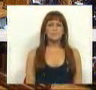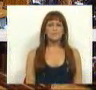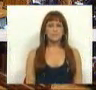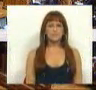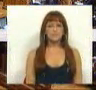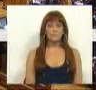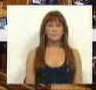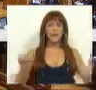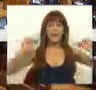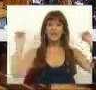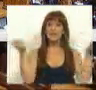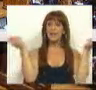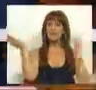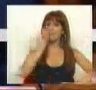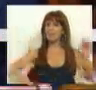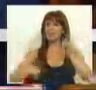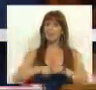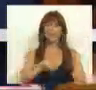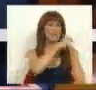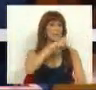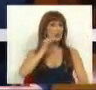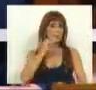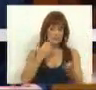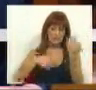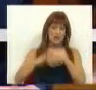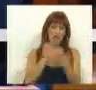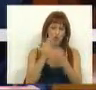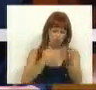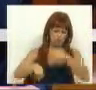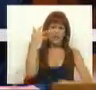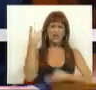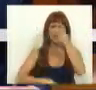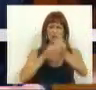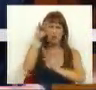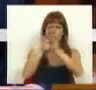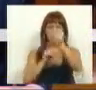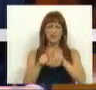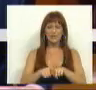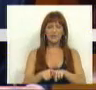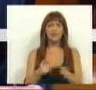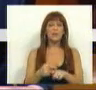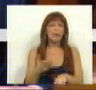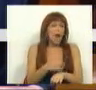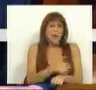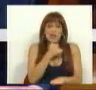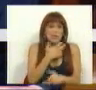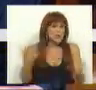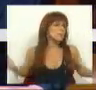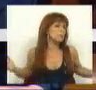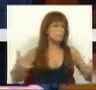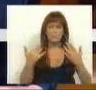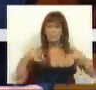Em campanha eleitoral, prometeram-se mais estudos de avaliação do programa, antes de quaisquer decisões.